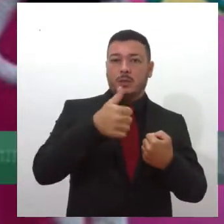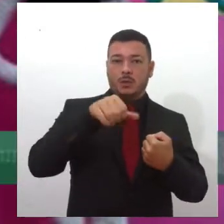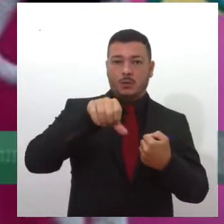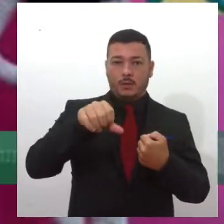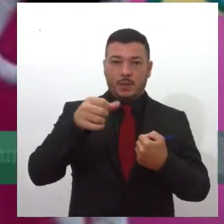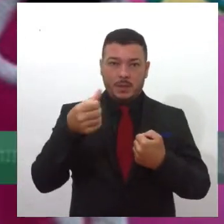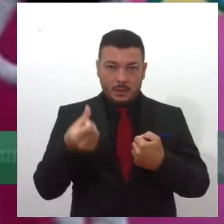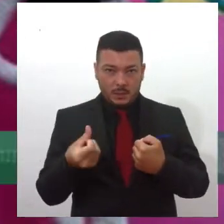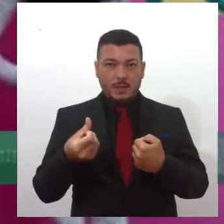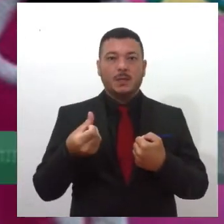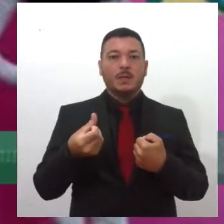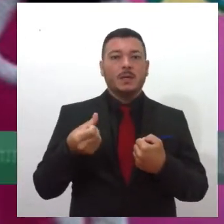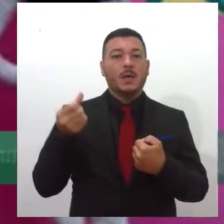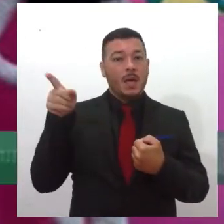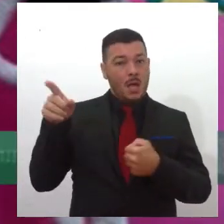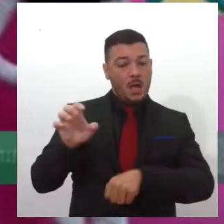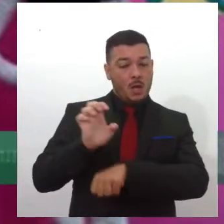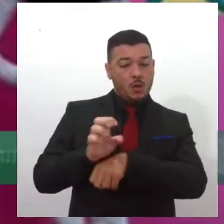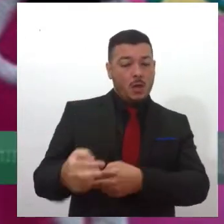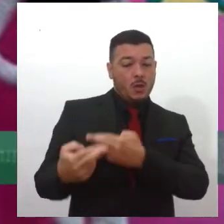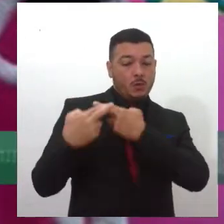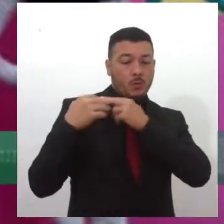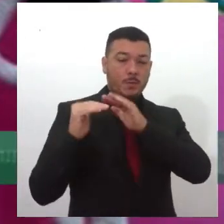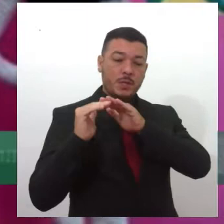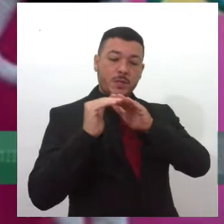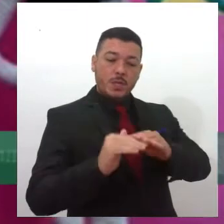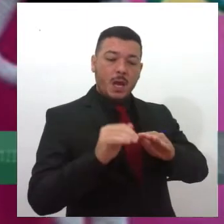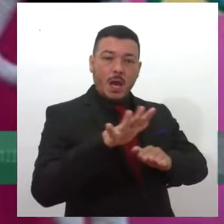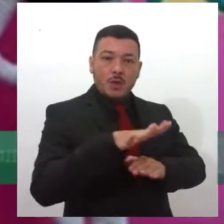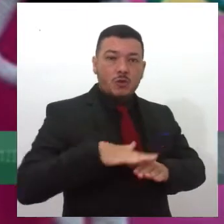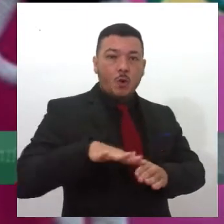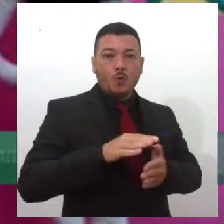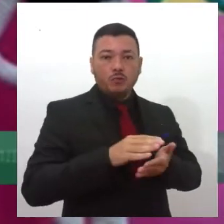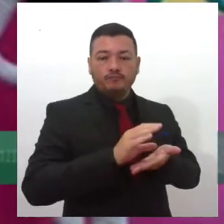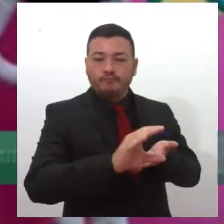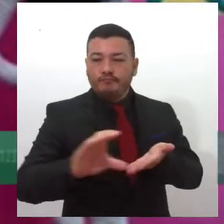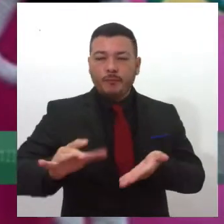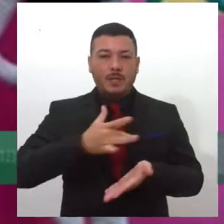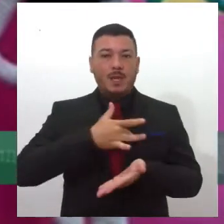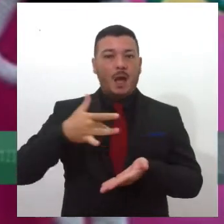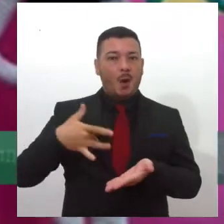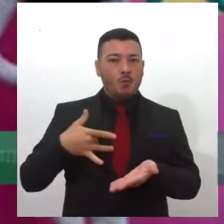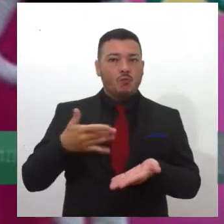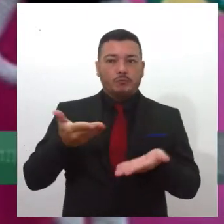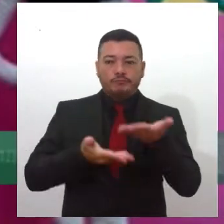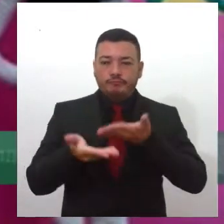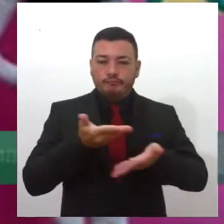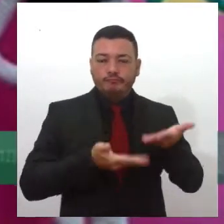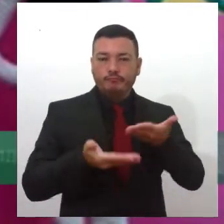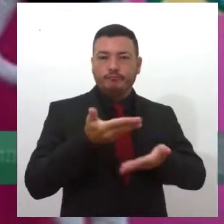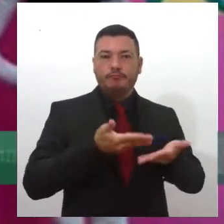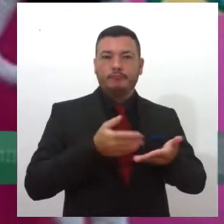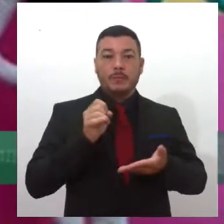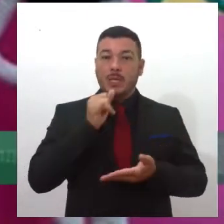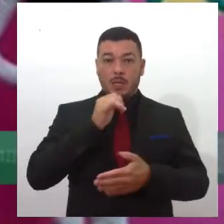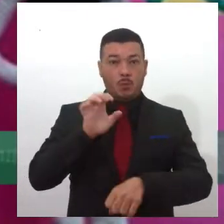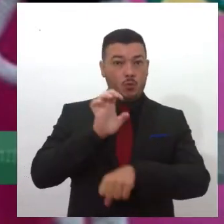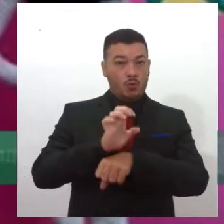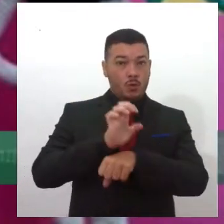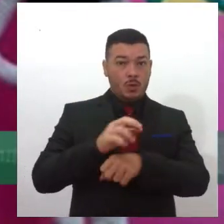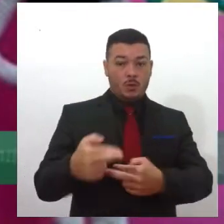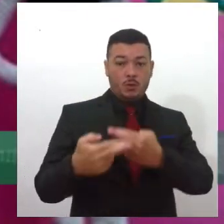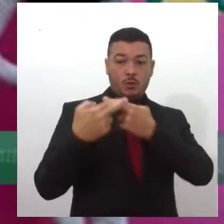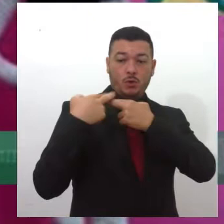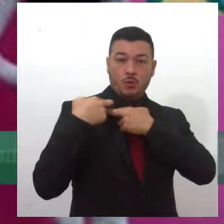obrigação do Estado dar a saúde e é o direito de todos ter a saúde. E quando o Estado está obrigado a